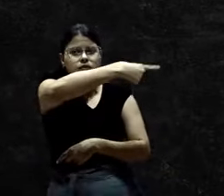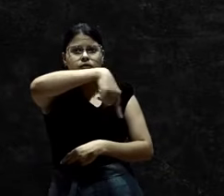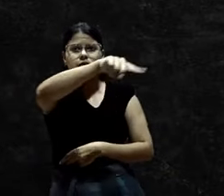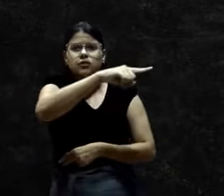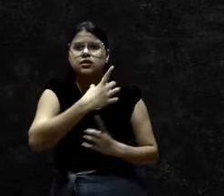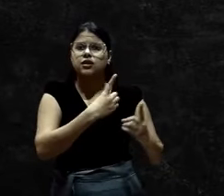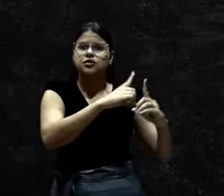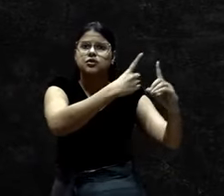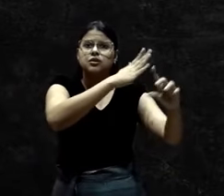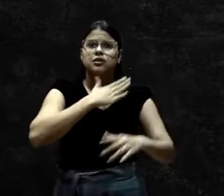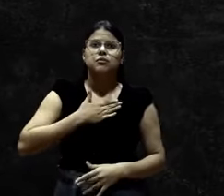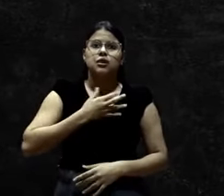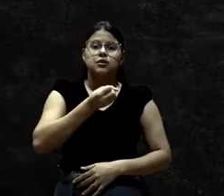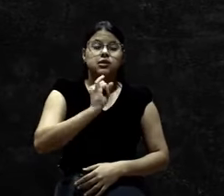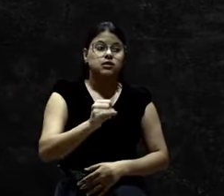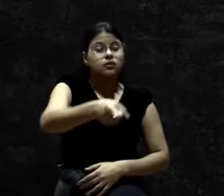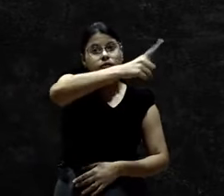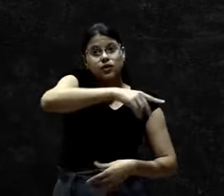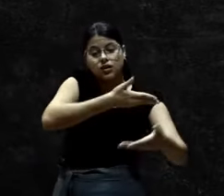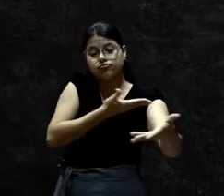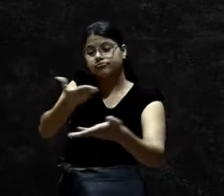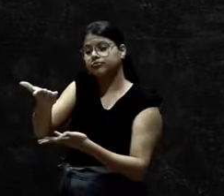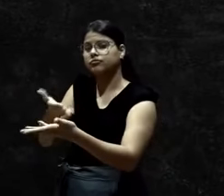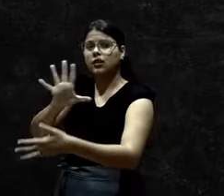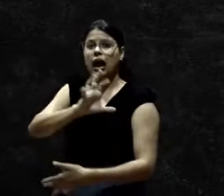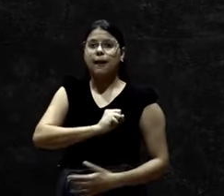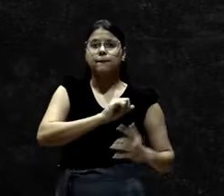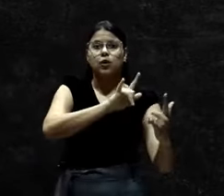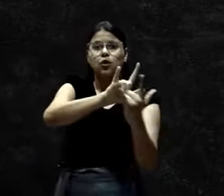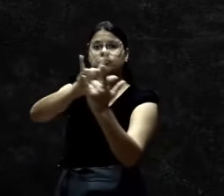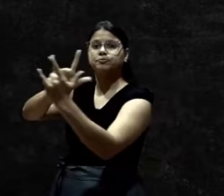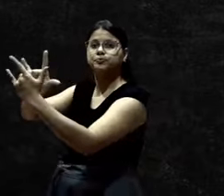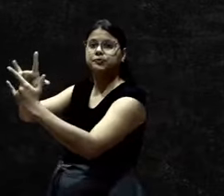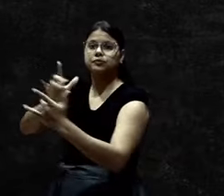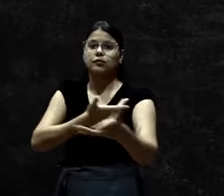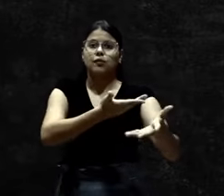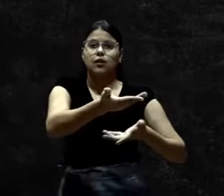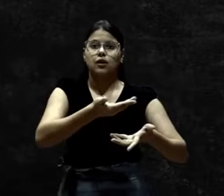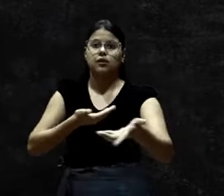se tiverem amor uns aos outros.